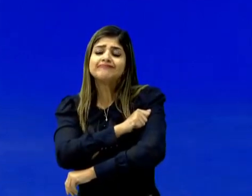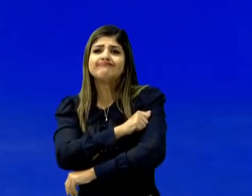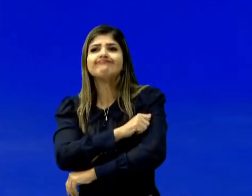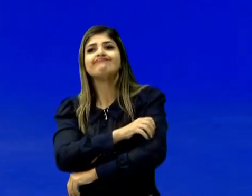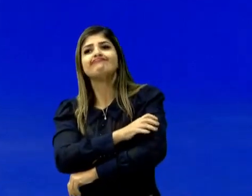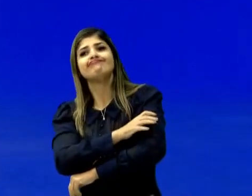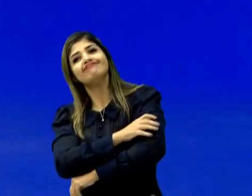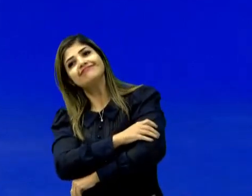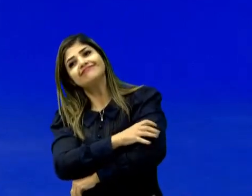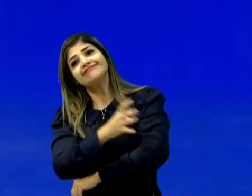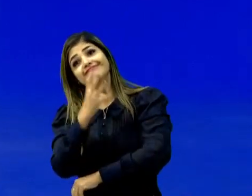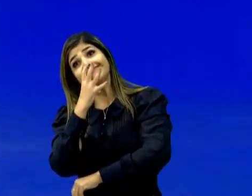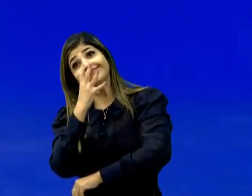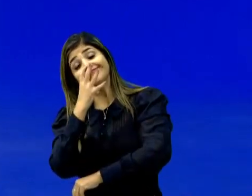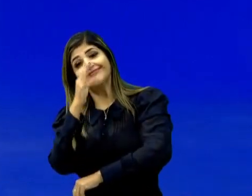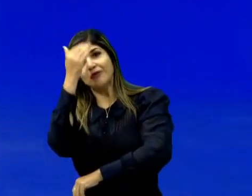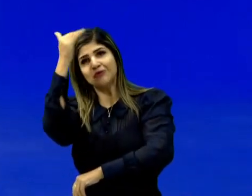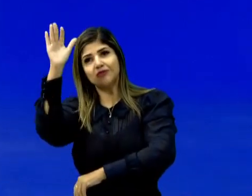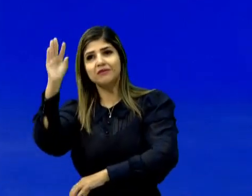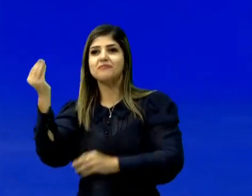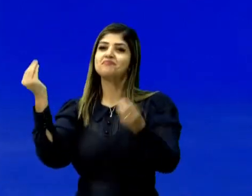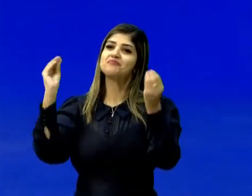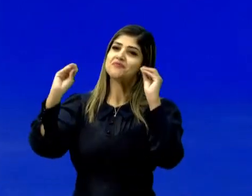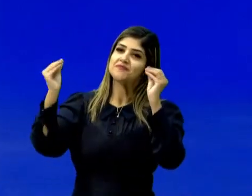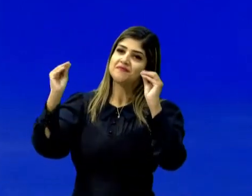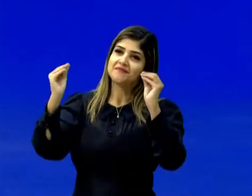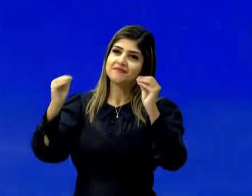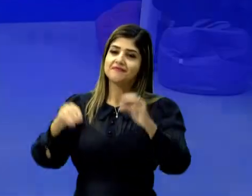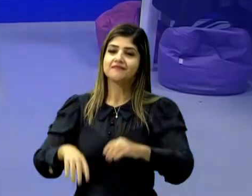nesse momento e os adultos também. Beijo!